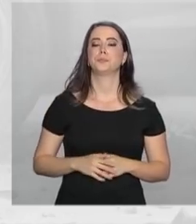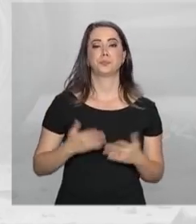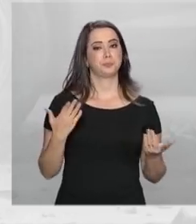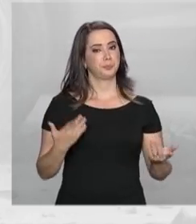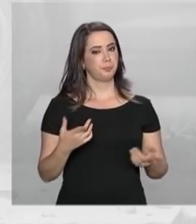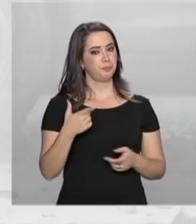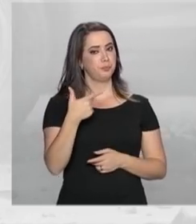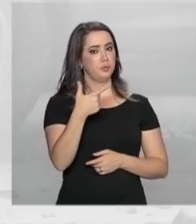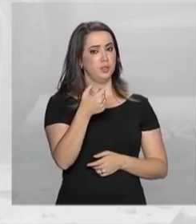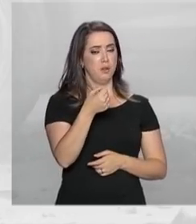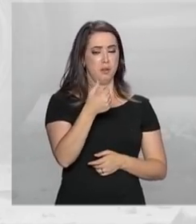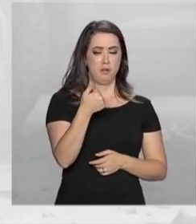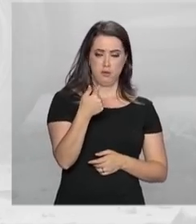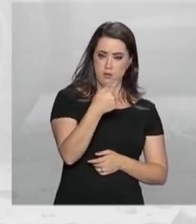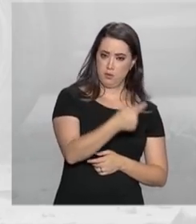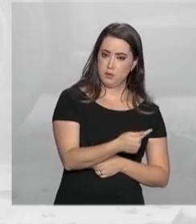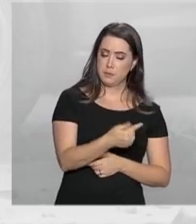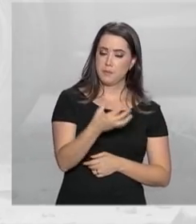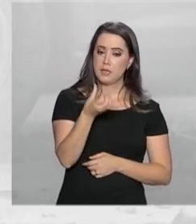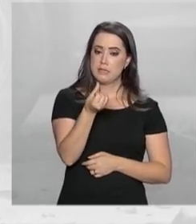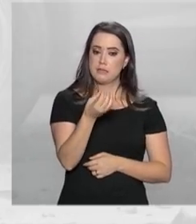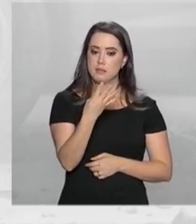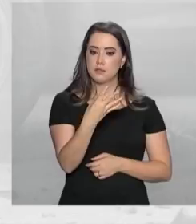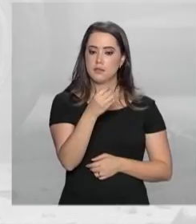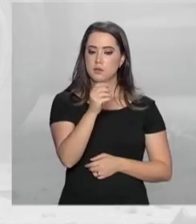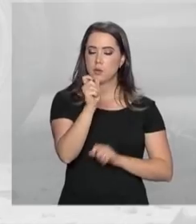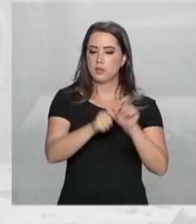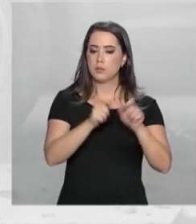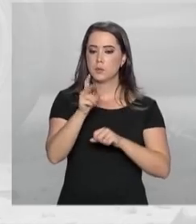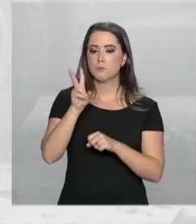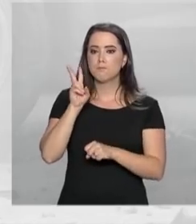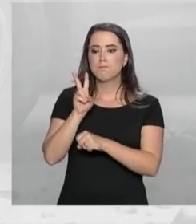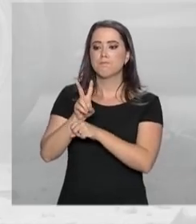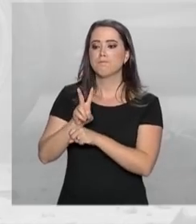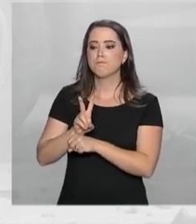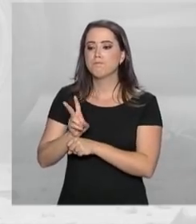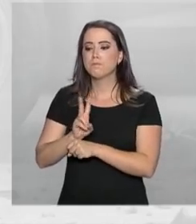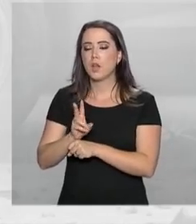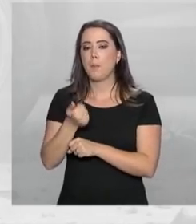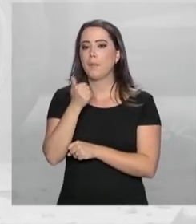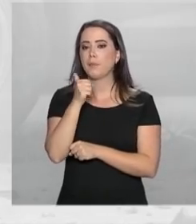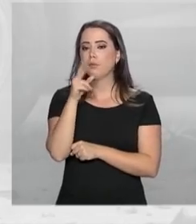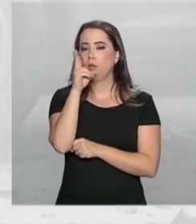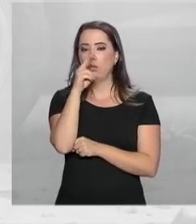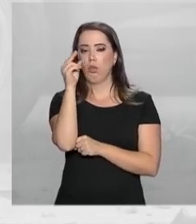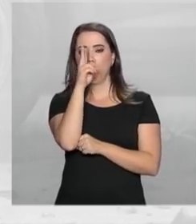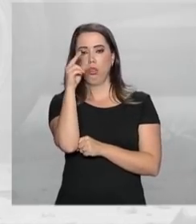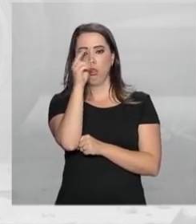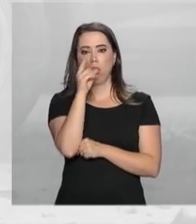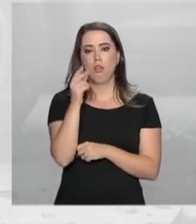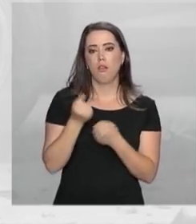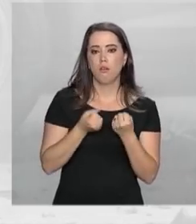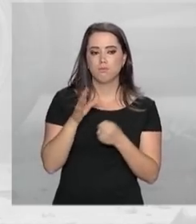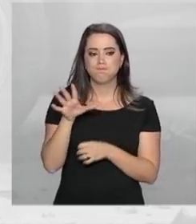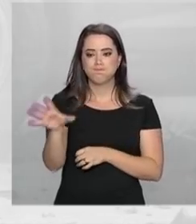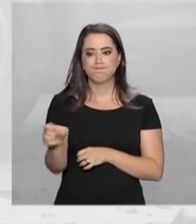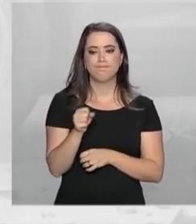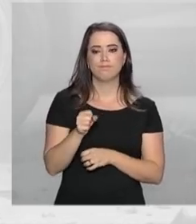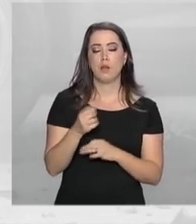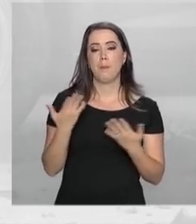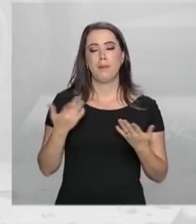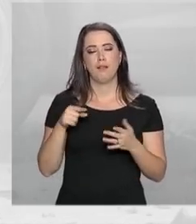2017, 640 motoristas foram pegos dirigindo sobre efeito de álcool. Em 2018,